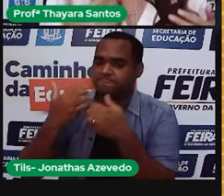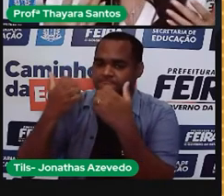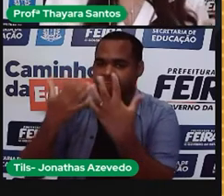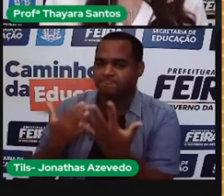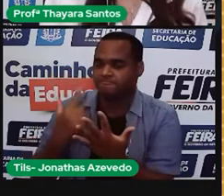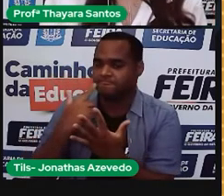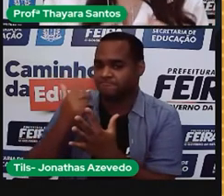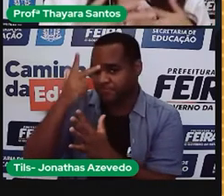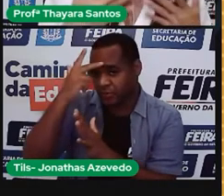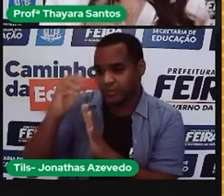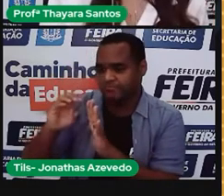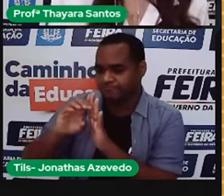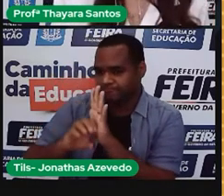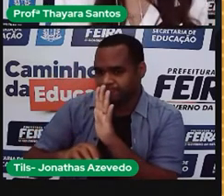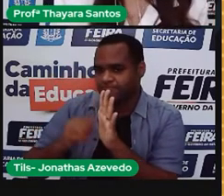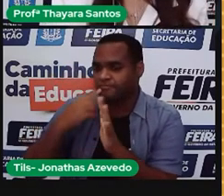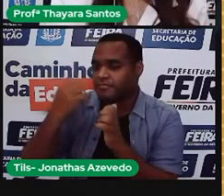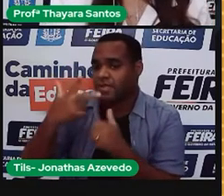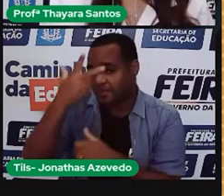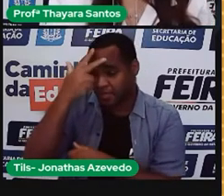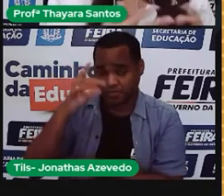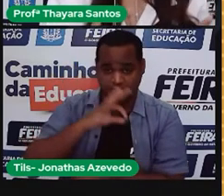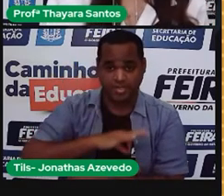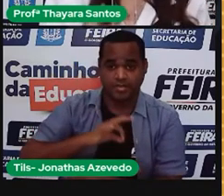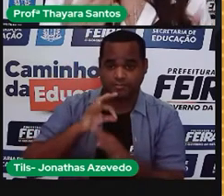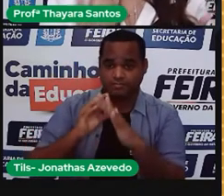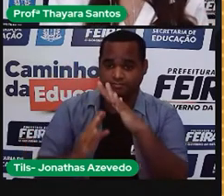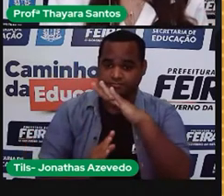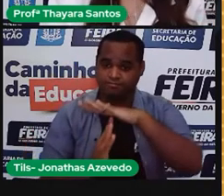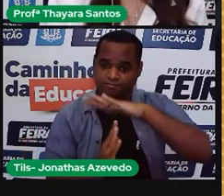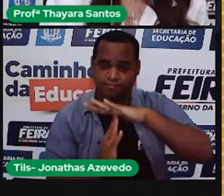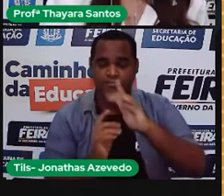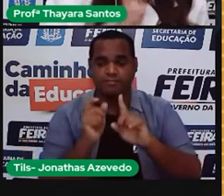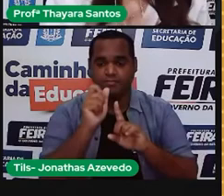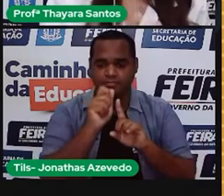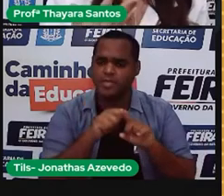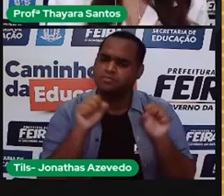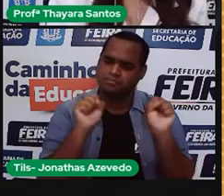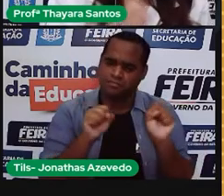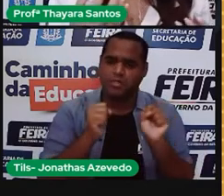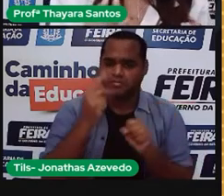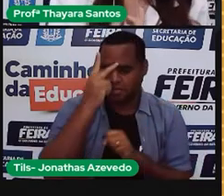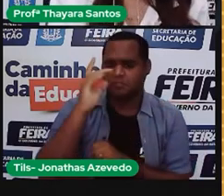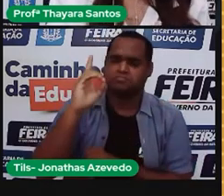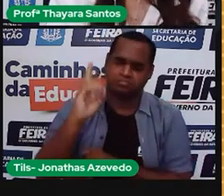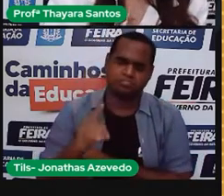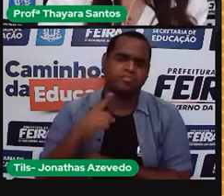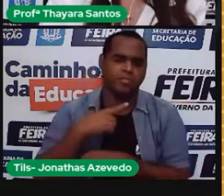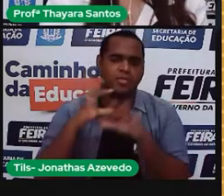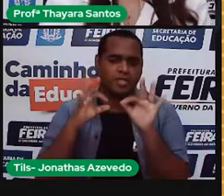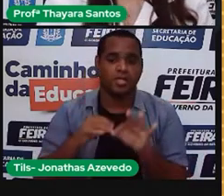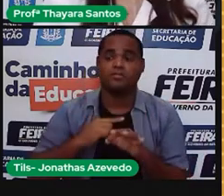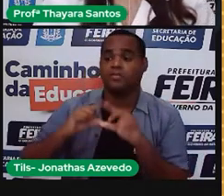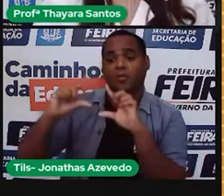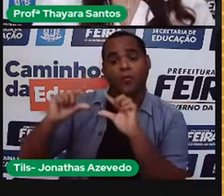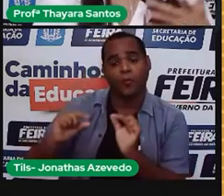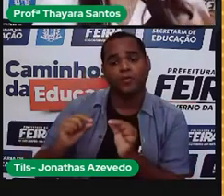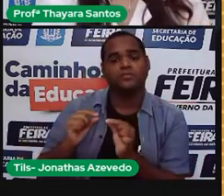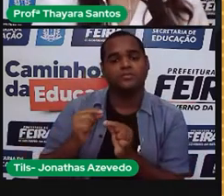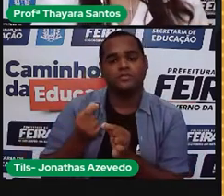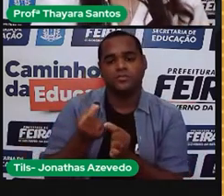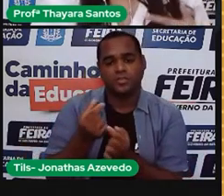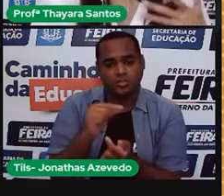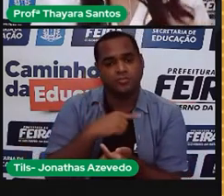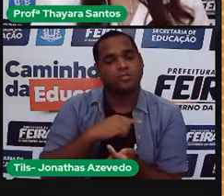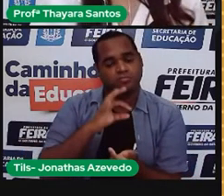cadastro, são pessoas que recebem até um salário mínimo por mês. Elas podem, elas têm direito a isso, que é uma tarifa mais baixa. E se